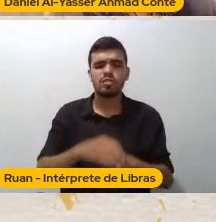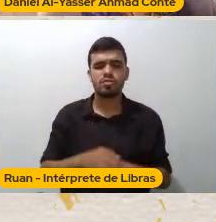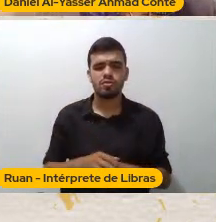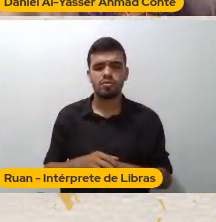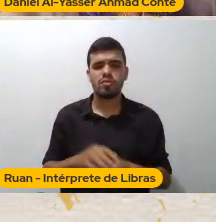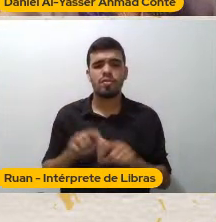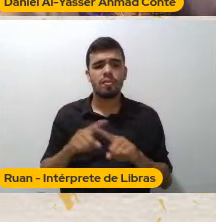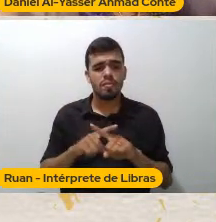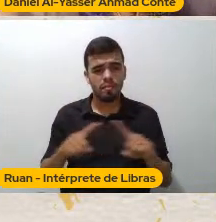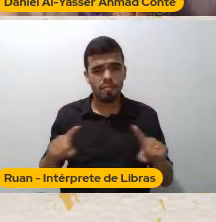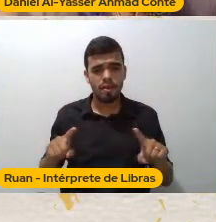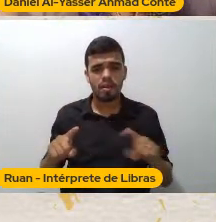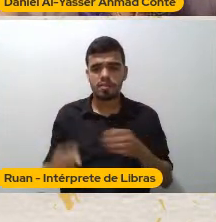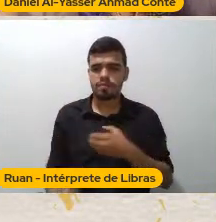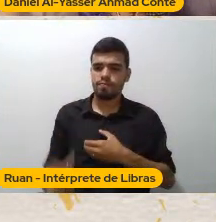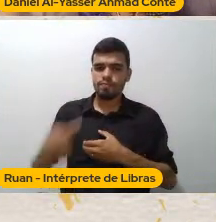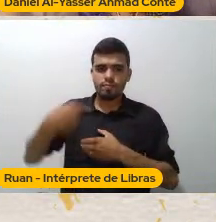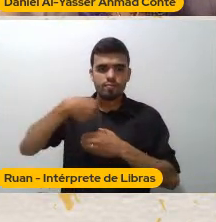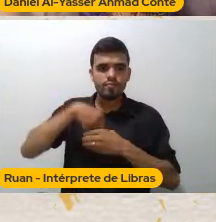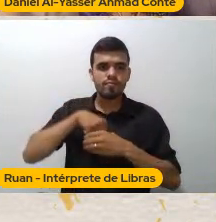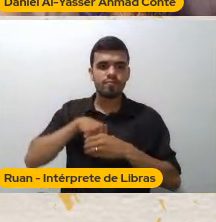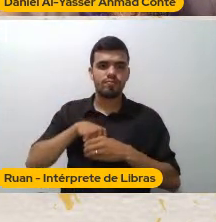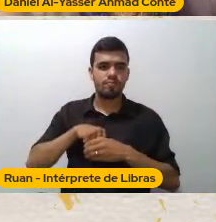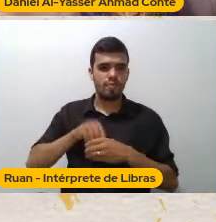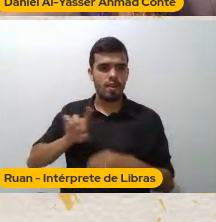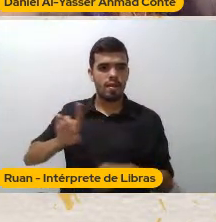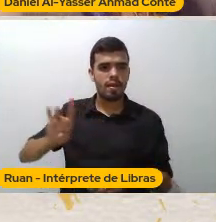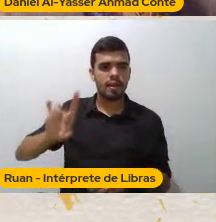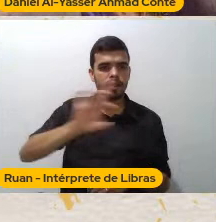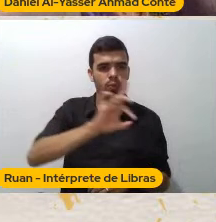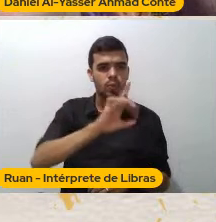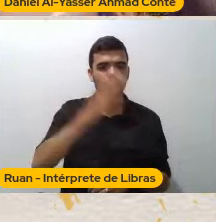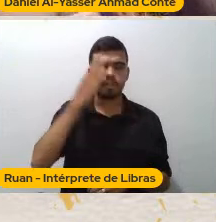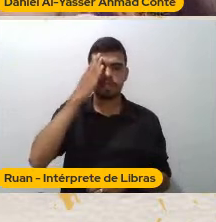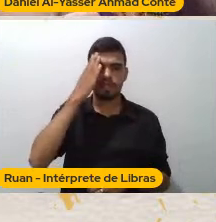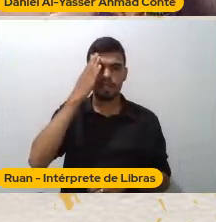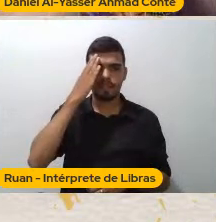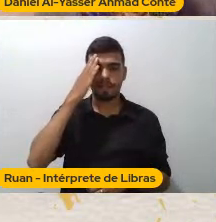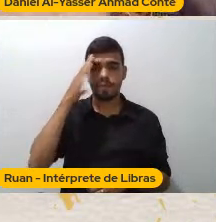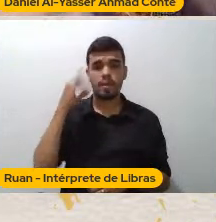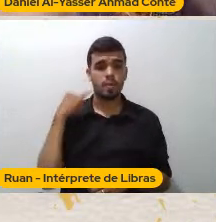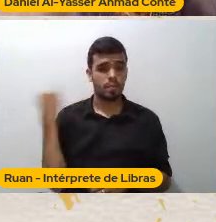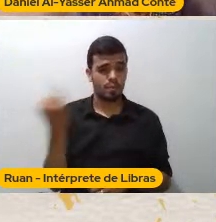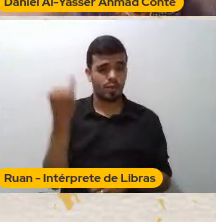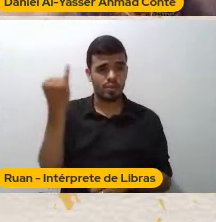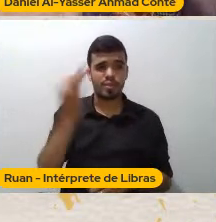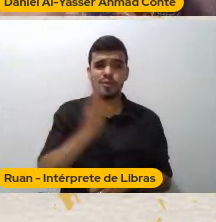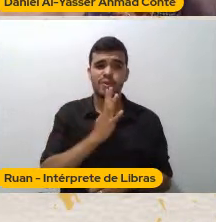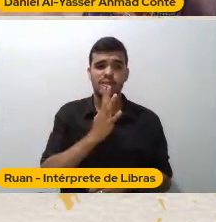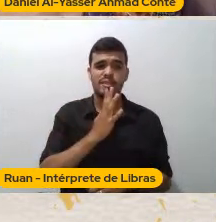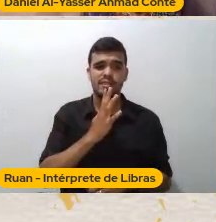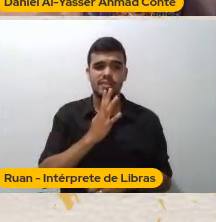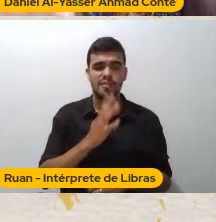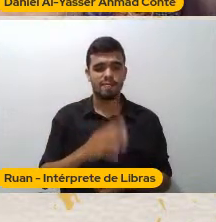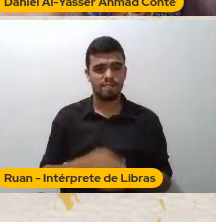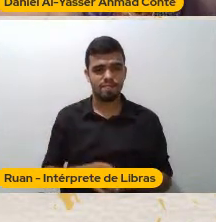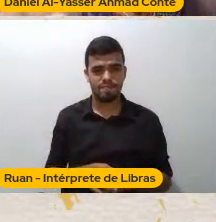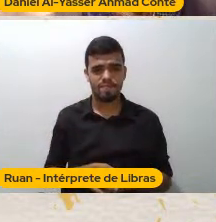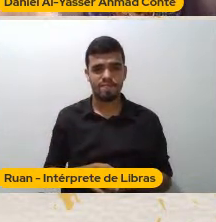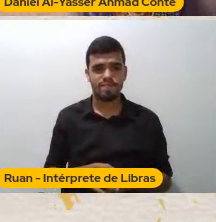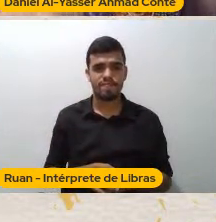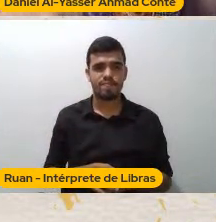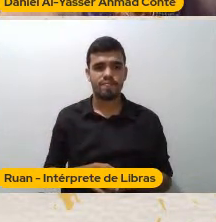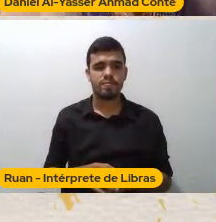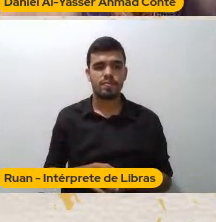Isso é uma coisa Que é importante A gente saber Porque não é novo Isso Isso foi plantado A